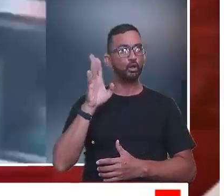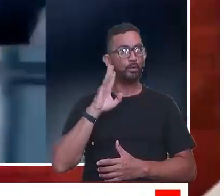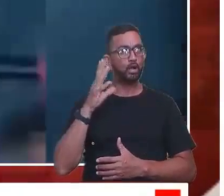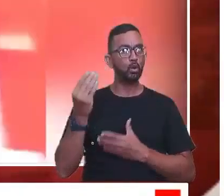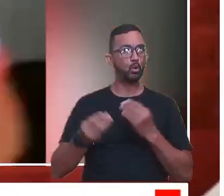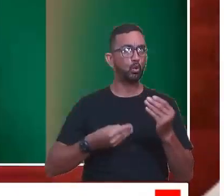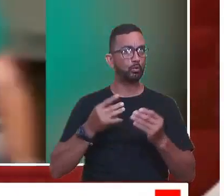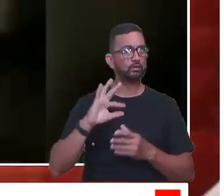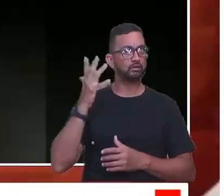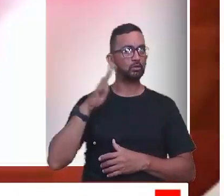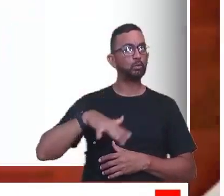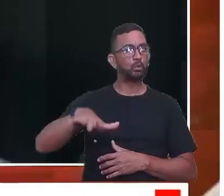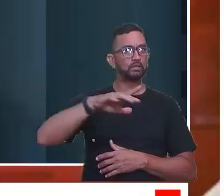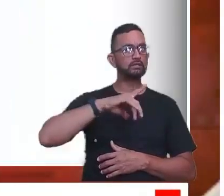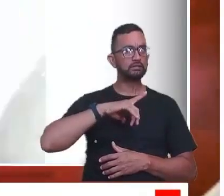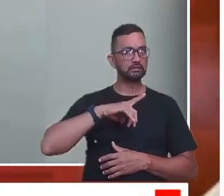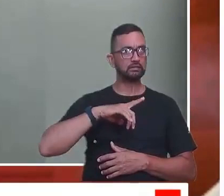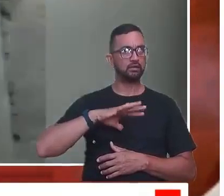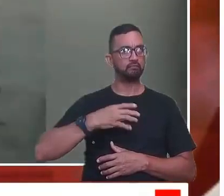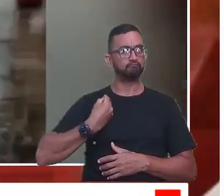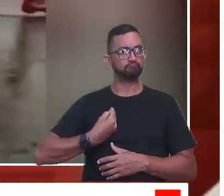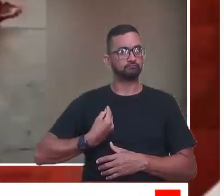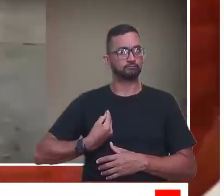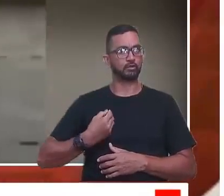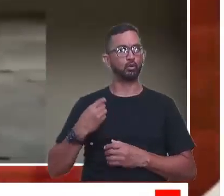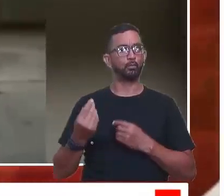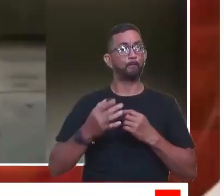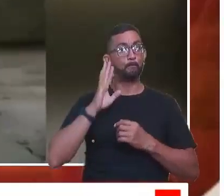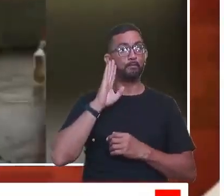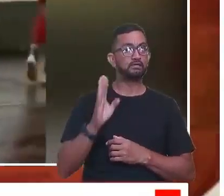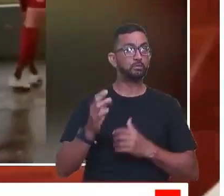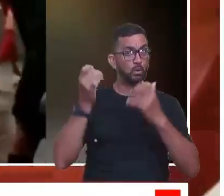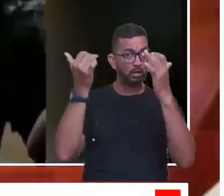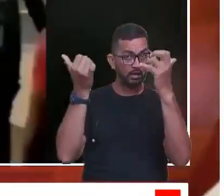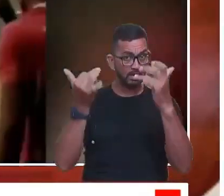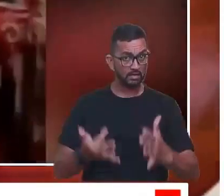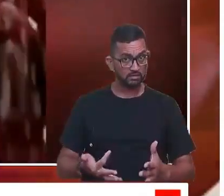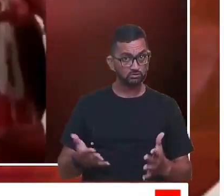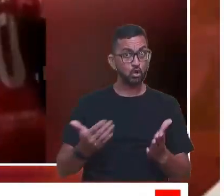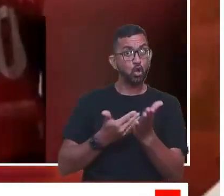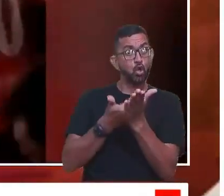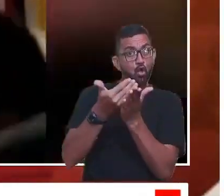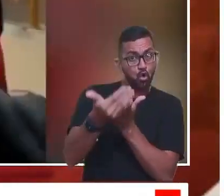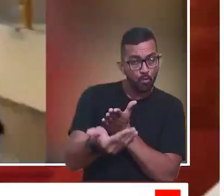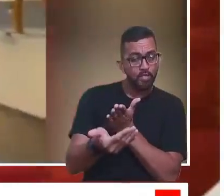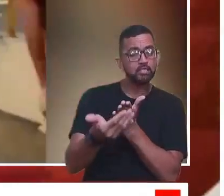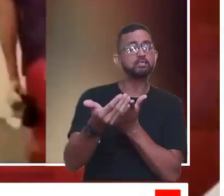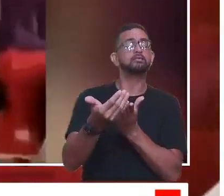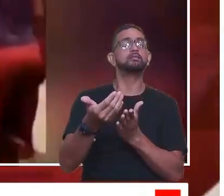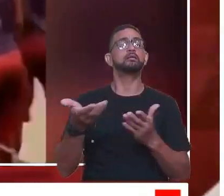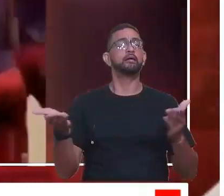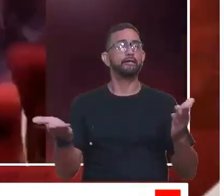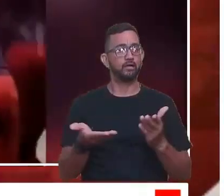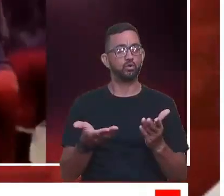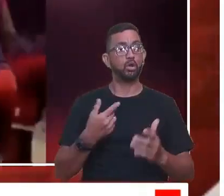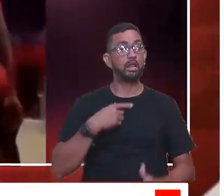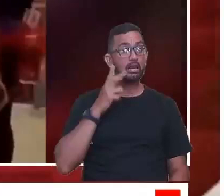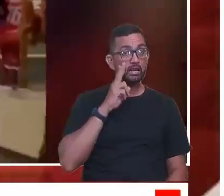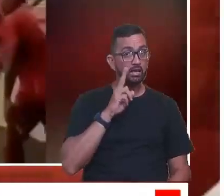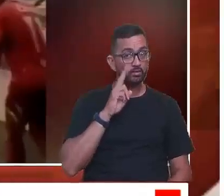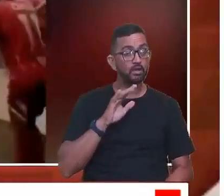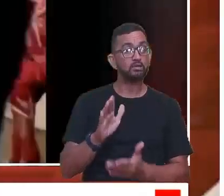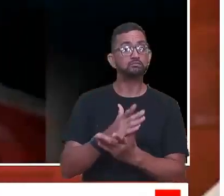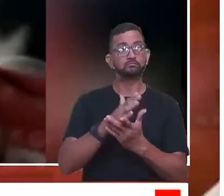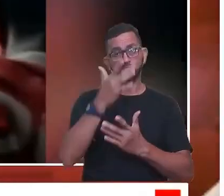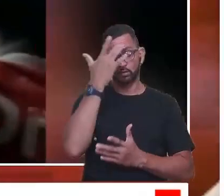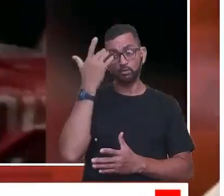imagina a situação que vocês que estavam lá no estádio viveram, principalmente pelo seu relato, desde que começou a contar toda essa história. E aí,